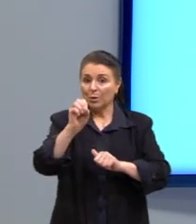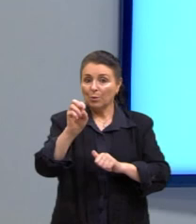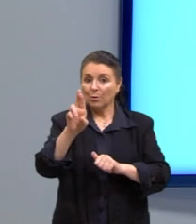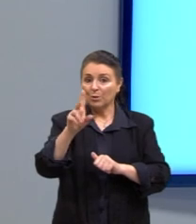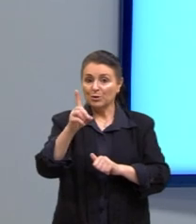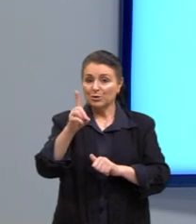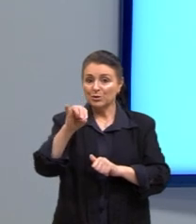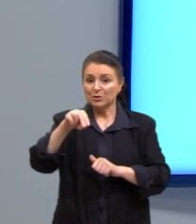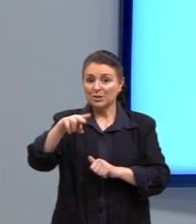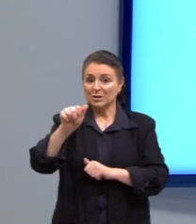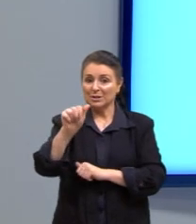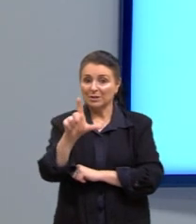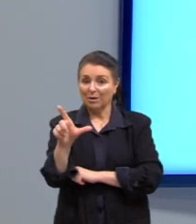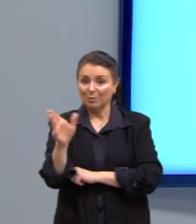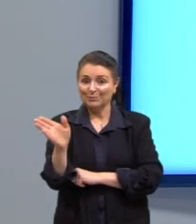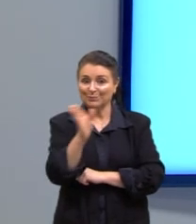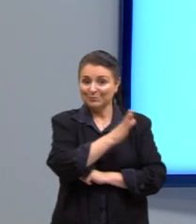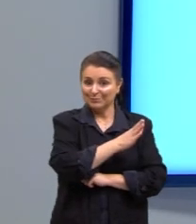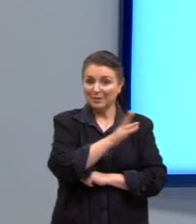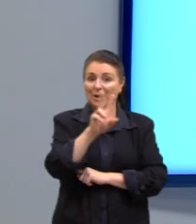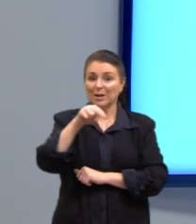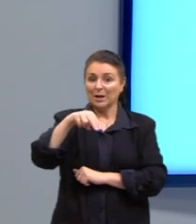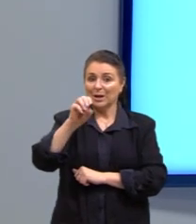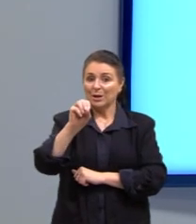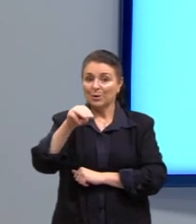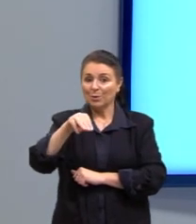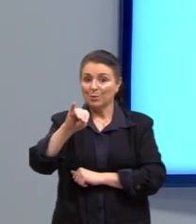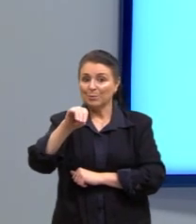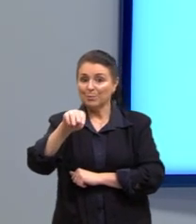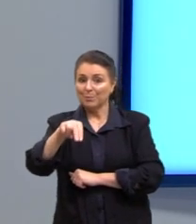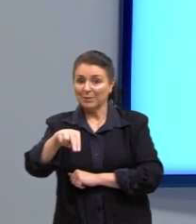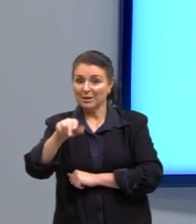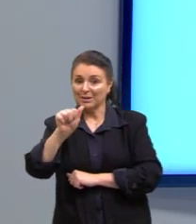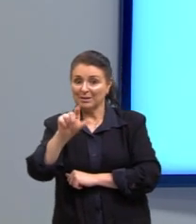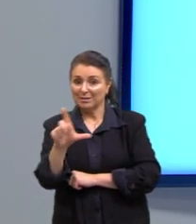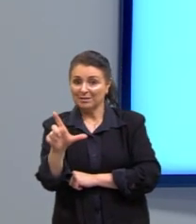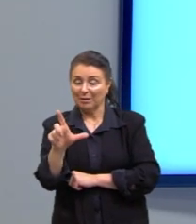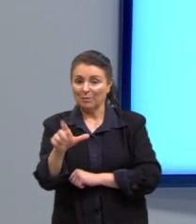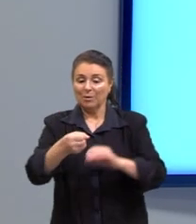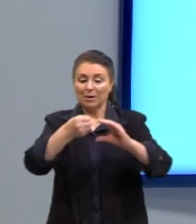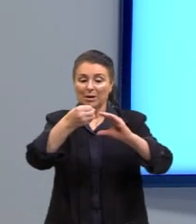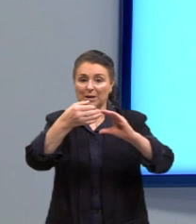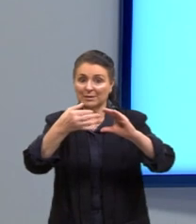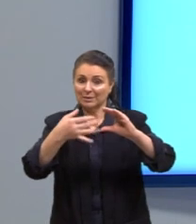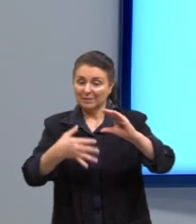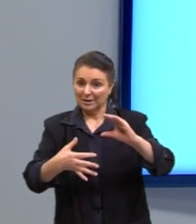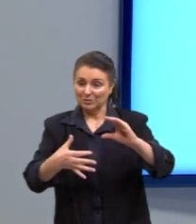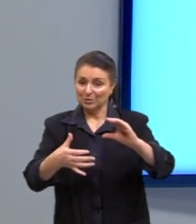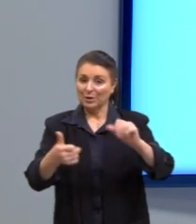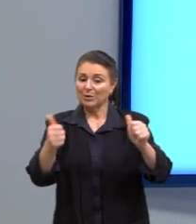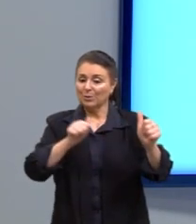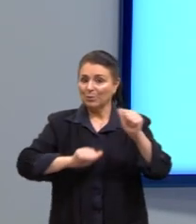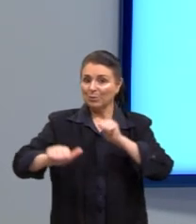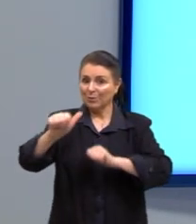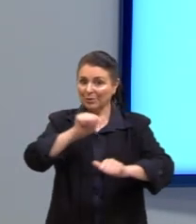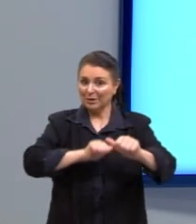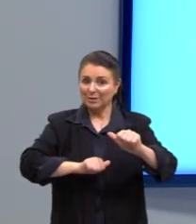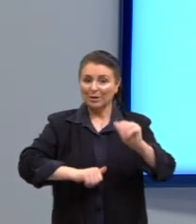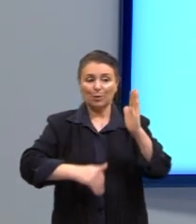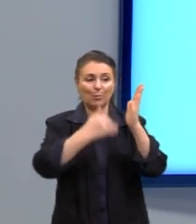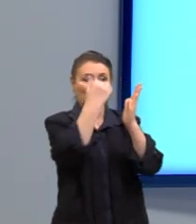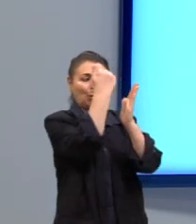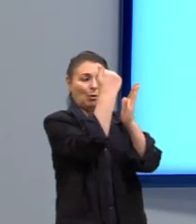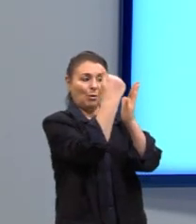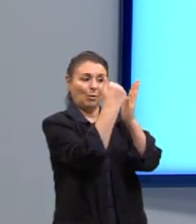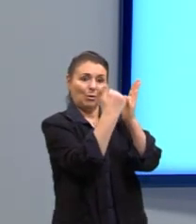e a nominal. Quando essa característica, essa qualidade, ela possui uma ordem, nós